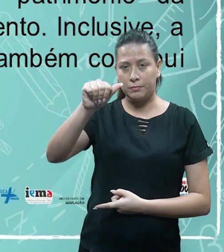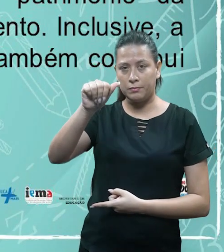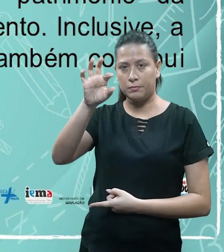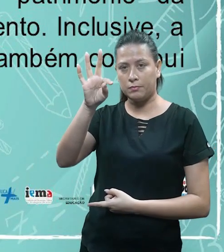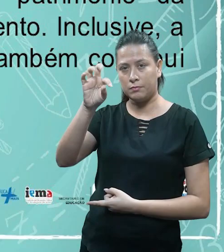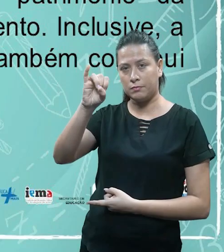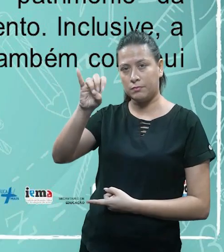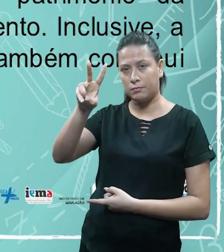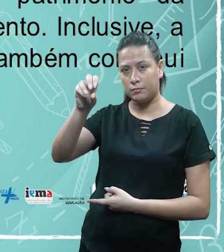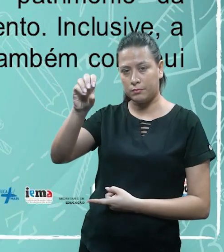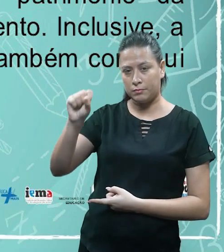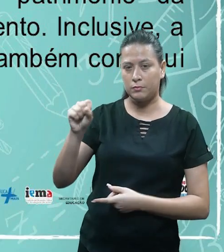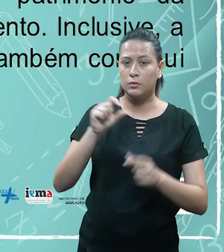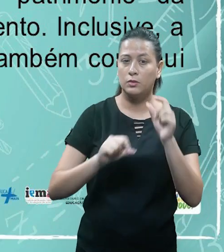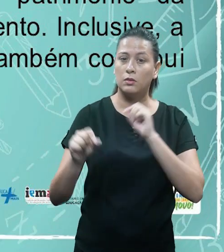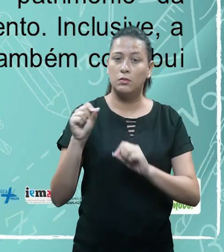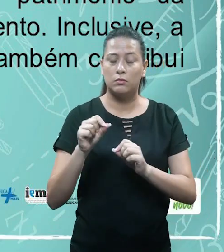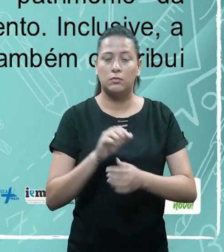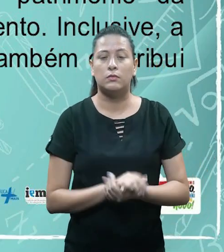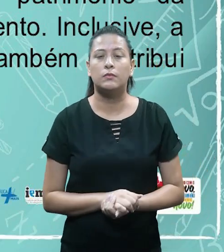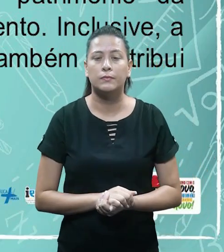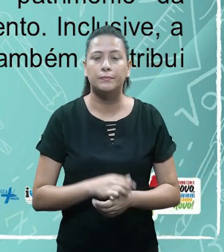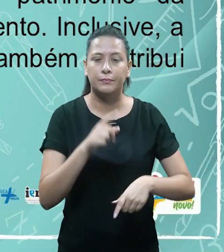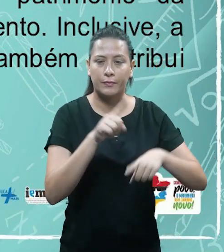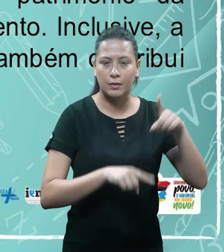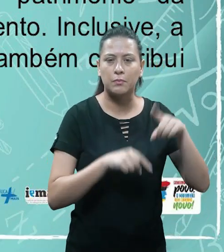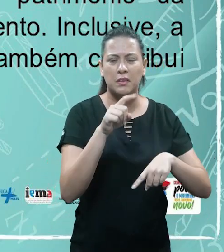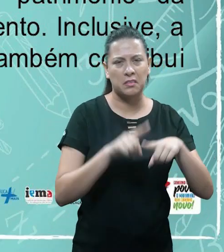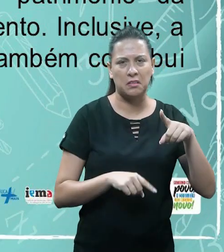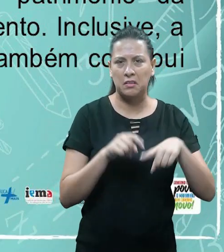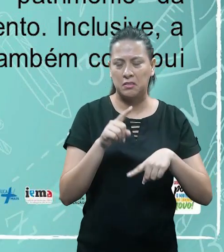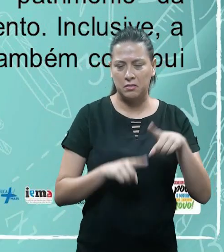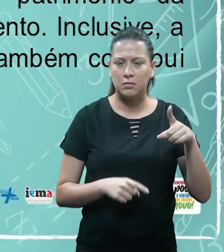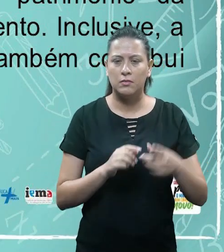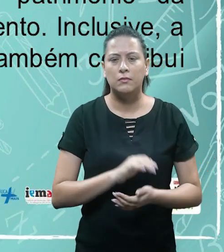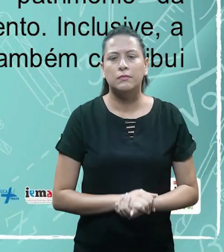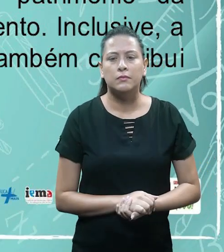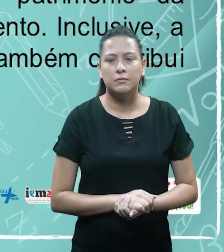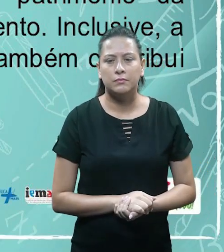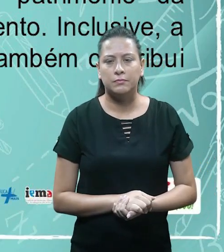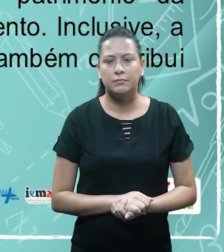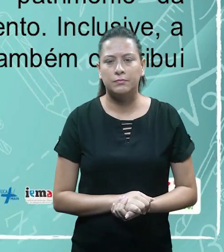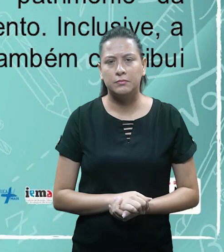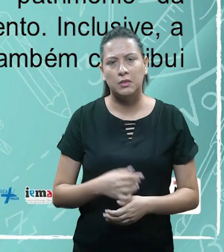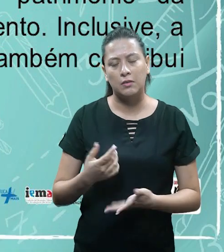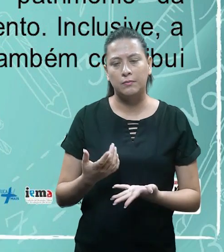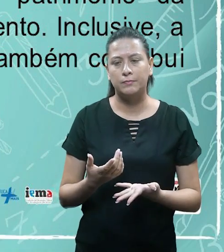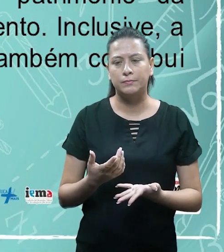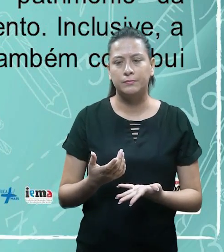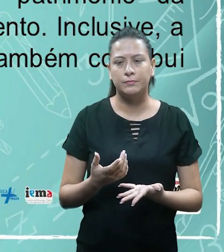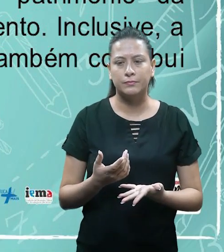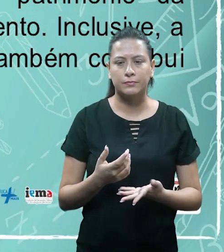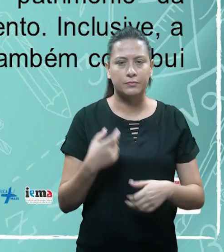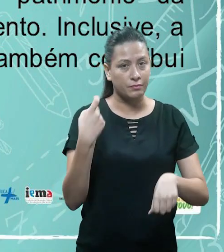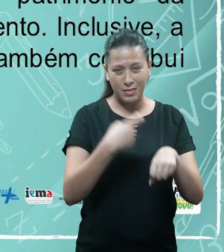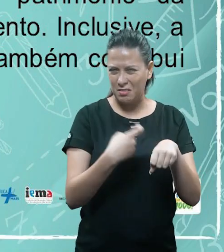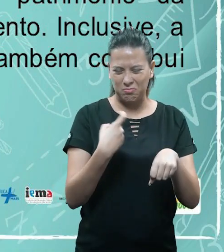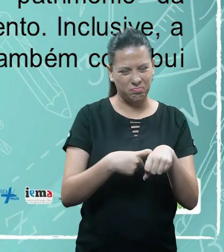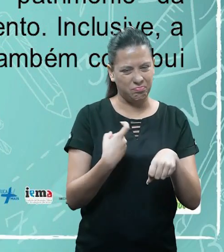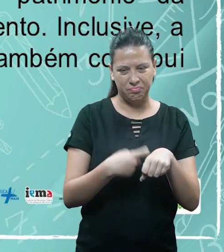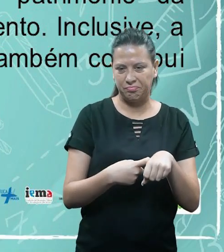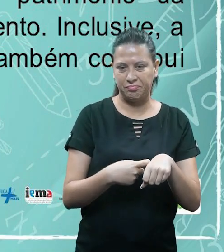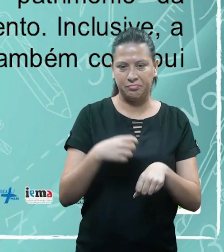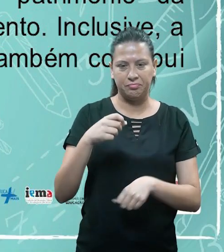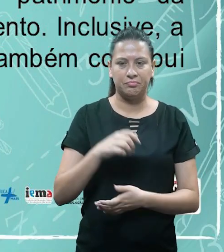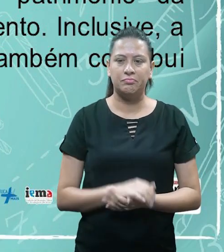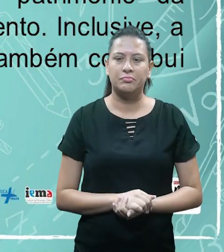aqui? As contas ativas são os bens não palpáveis, como nós trabalhamos na aula passada, tá? Da empresa e representa as